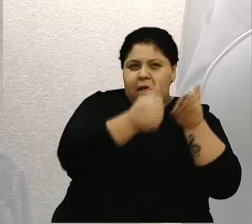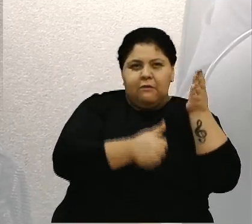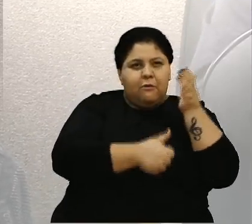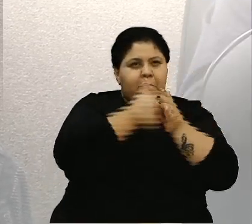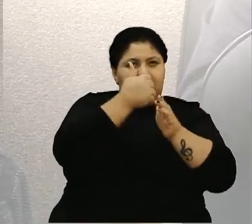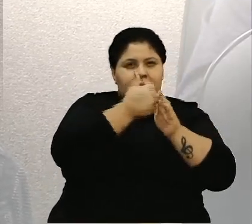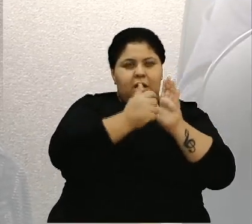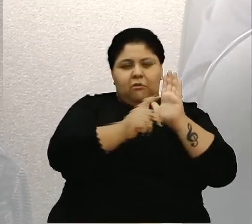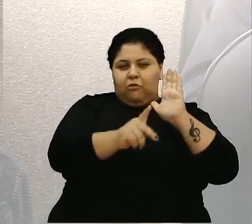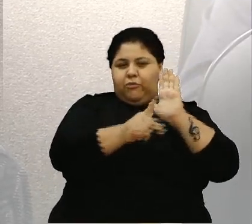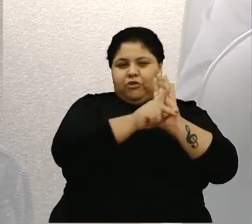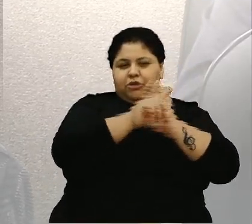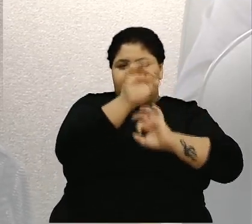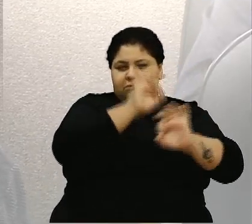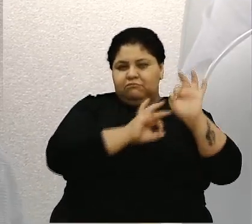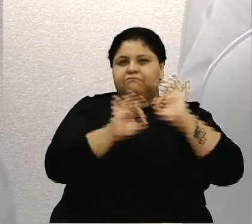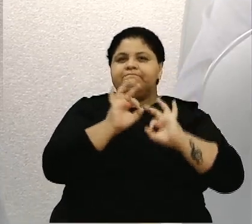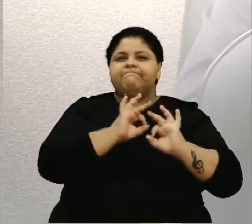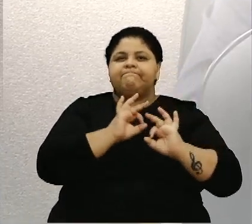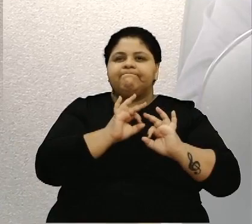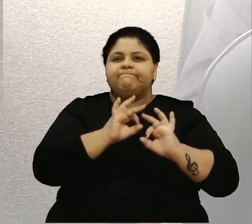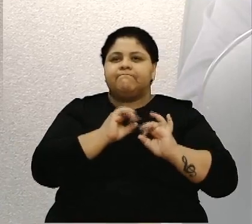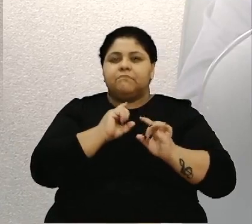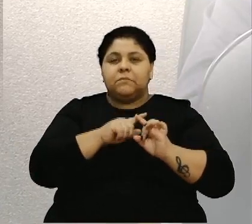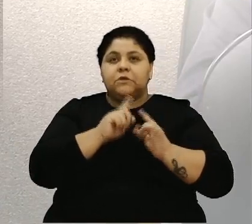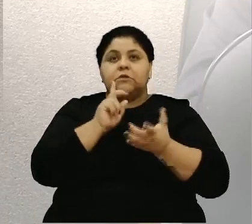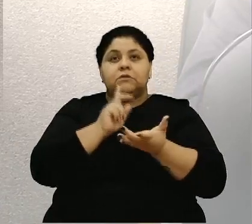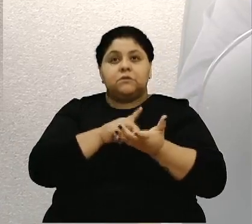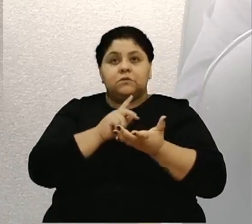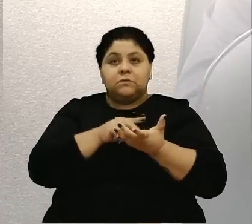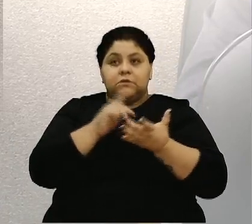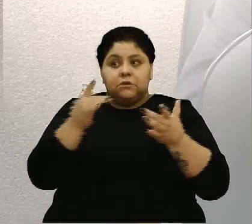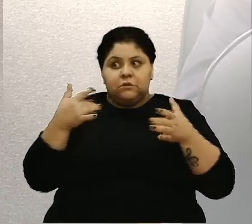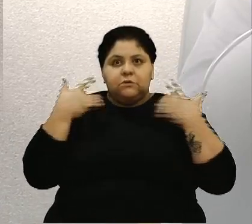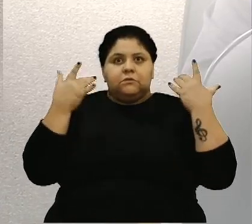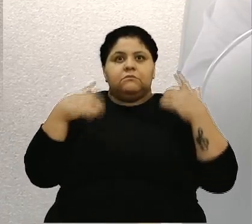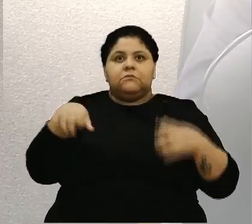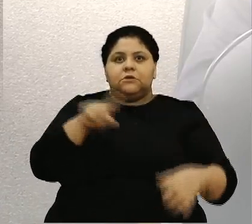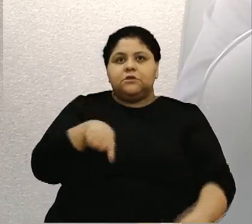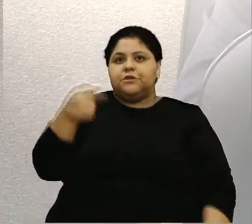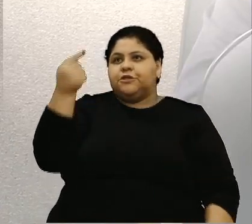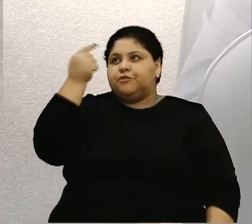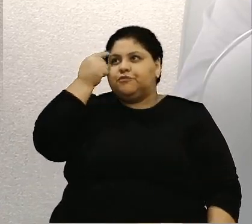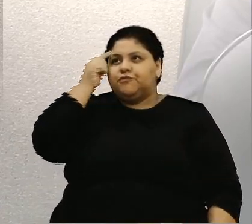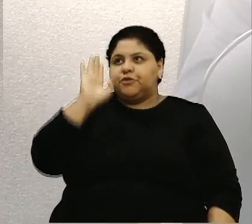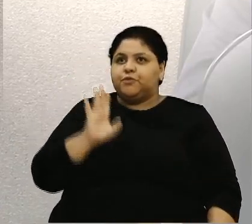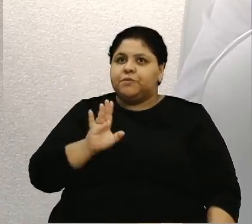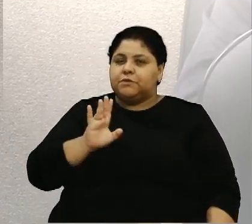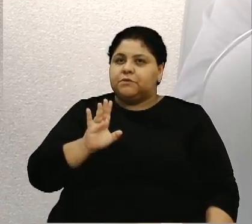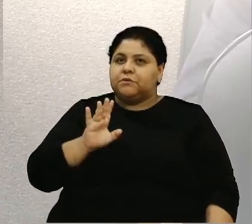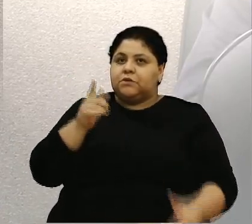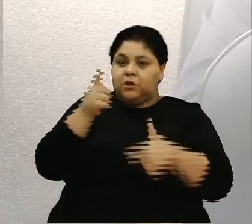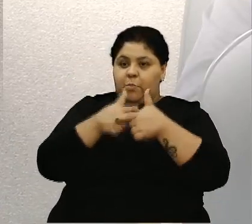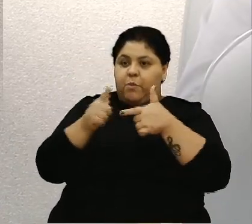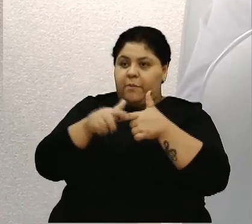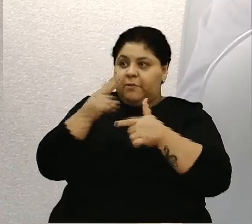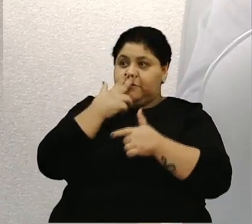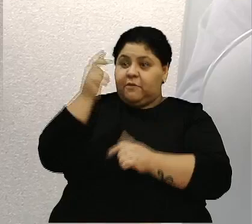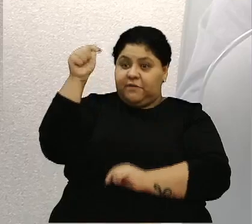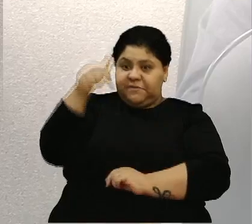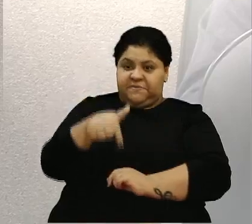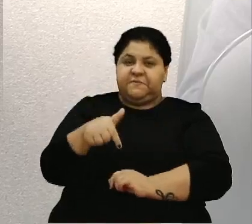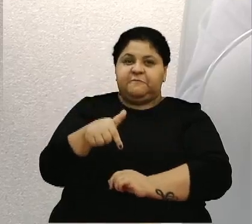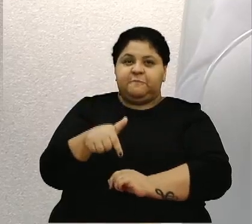mais efetivos, porque de fato é assustador a gente pensar que situações como essas, que a gente estava